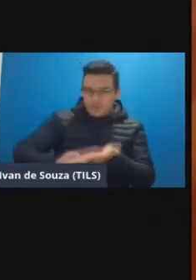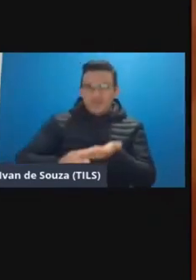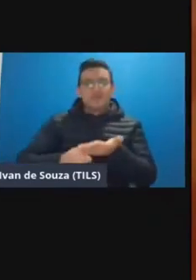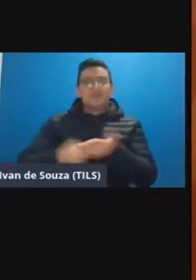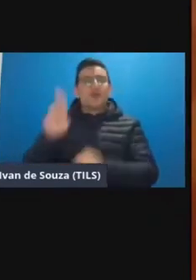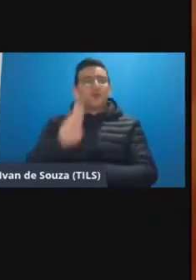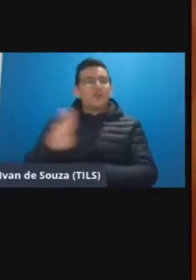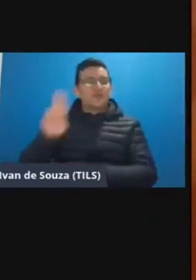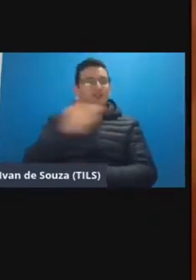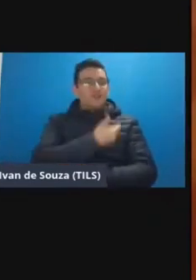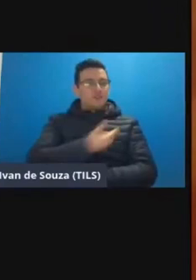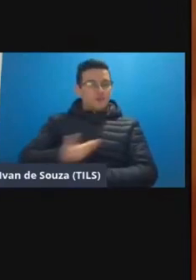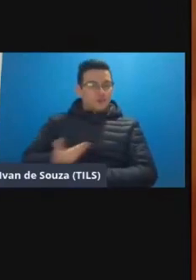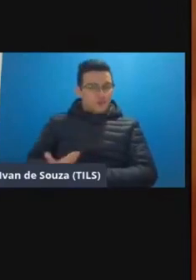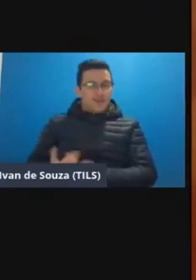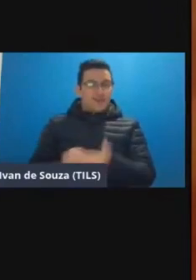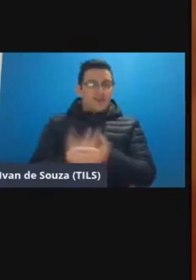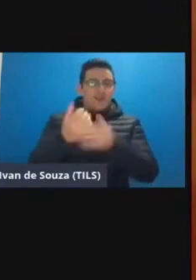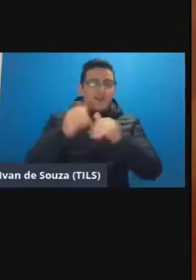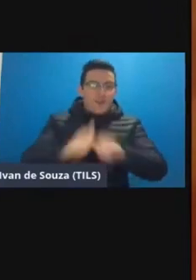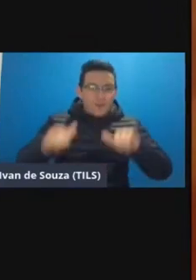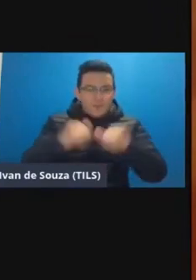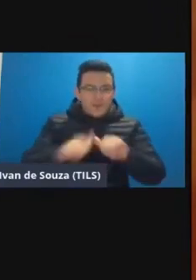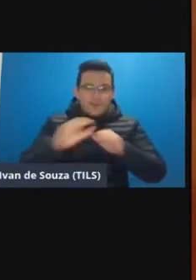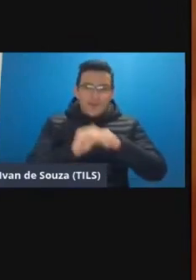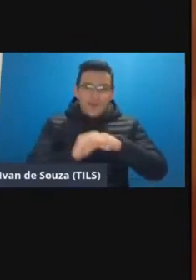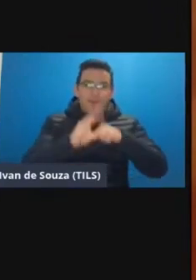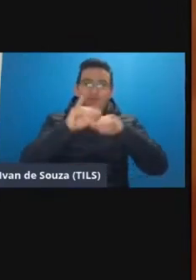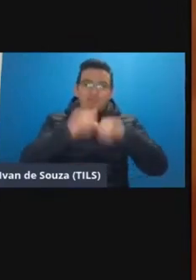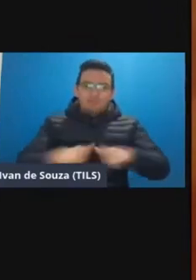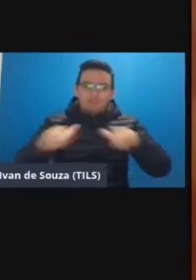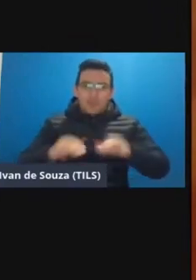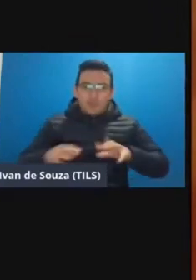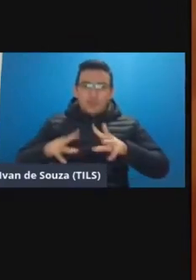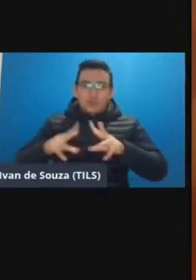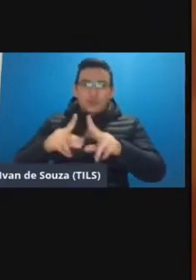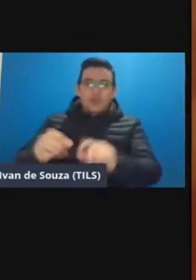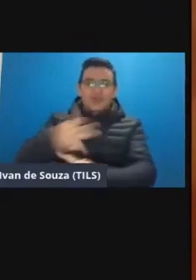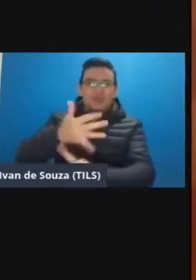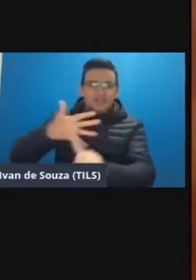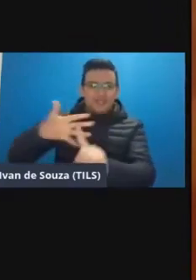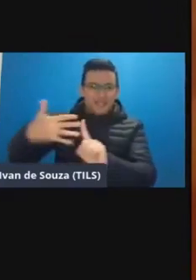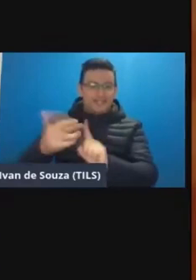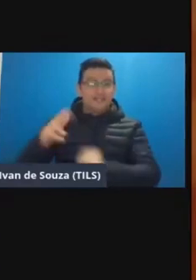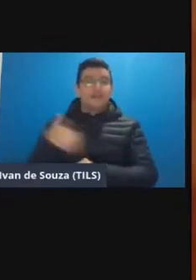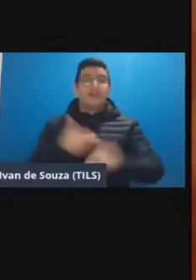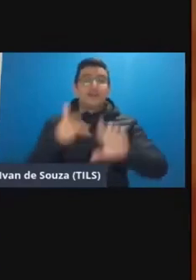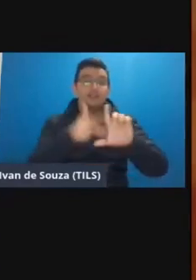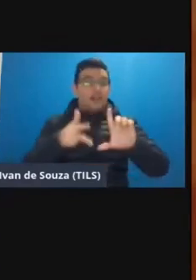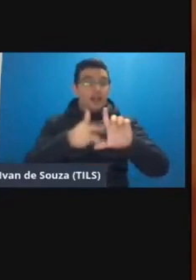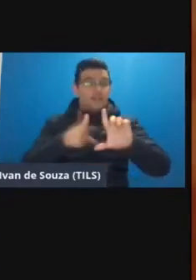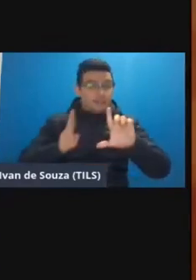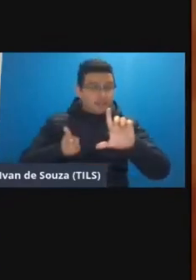Pública com a produção e compartilhamento de conhecimento com toda a sociedade e as nossas lives são